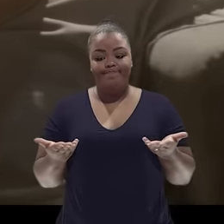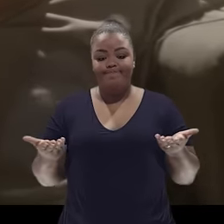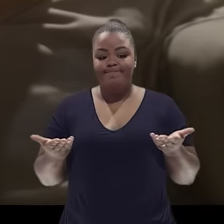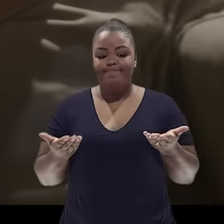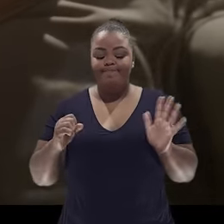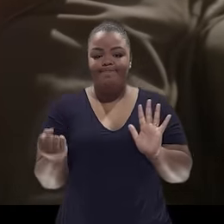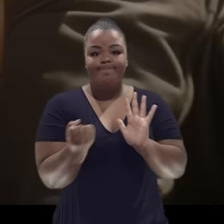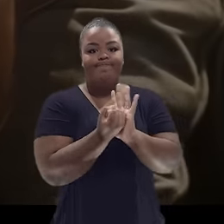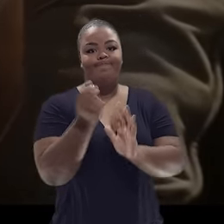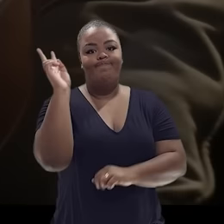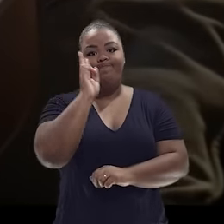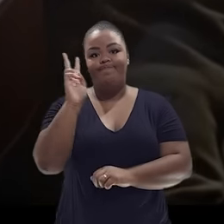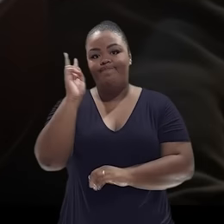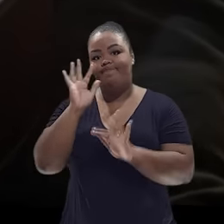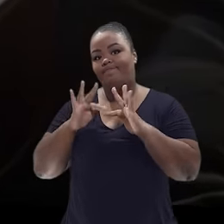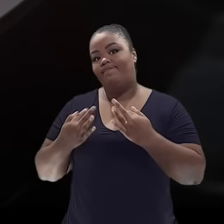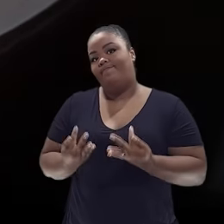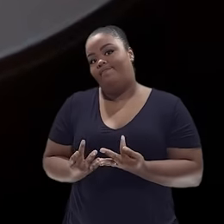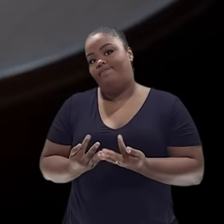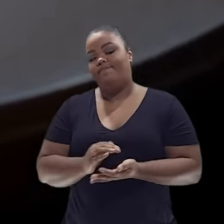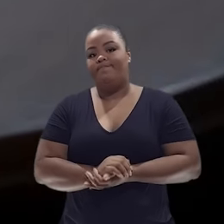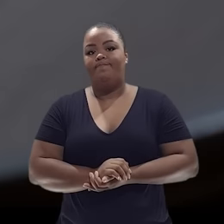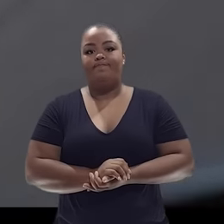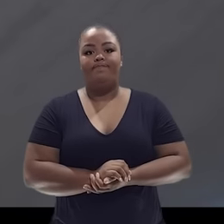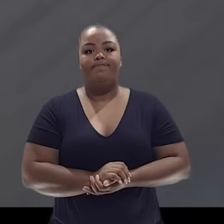Hoje, é só uma lembrança para sua família.